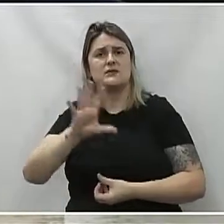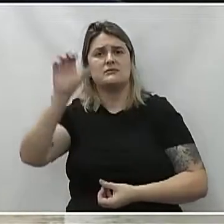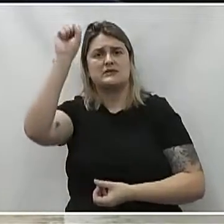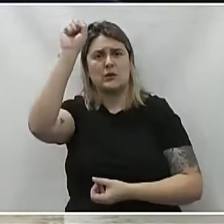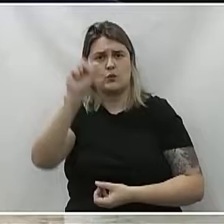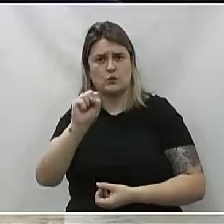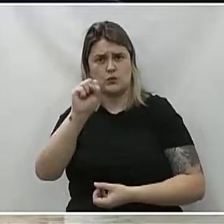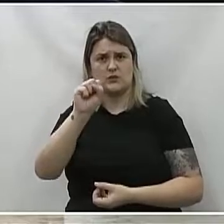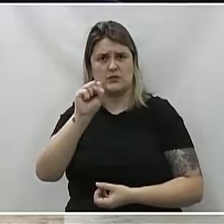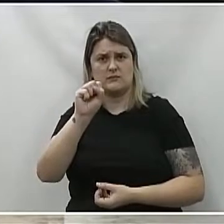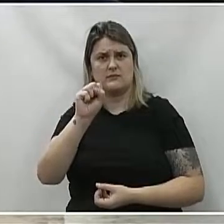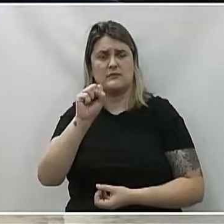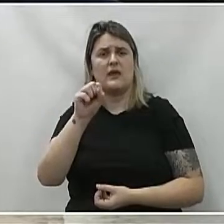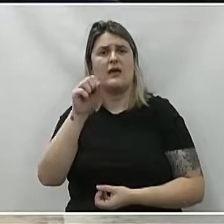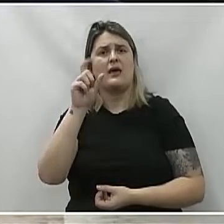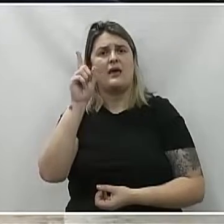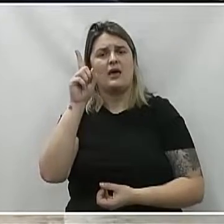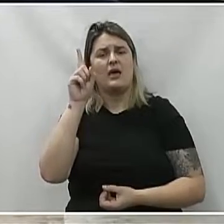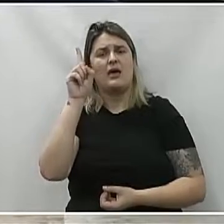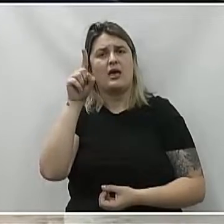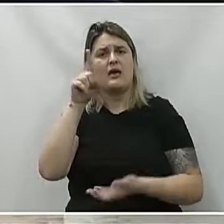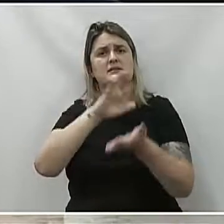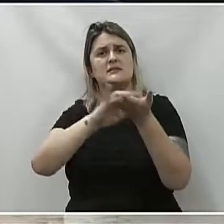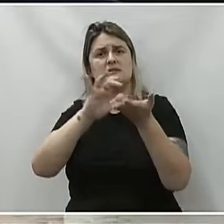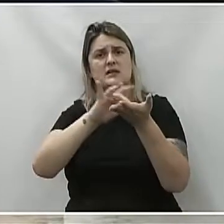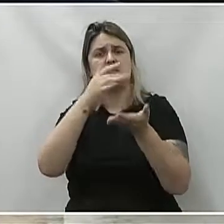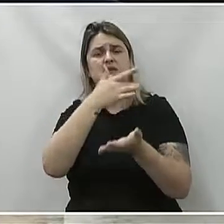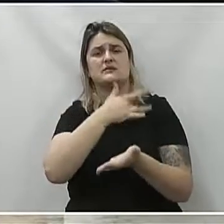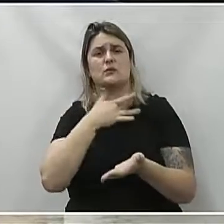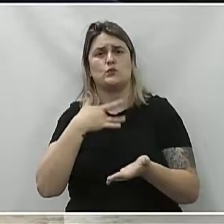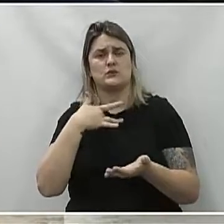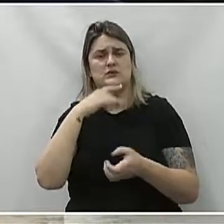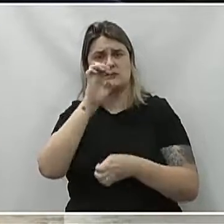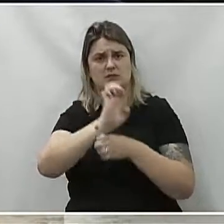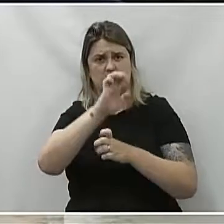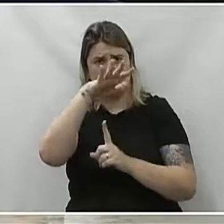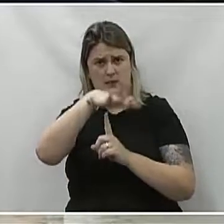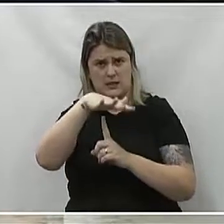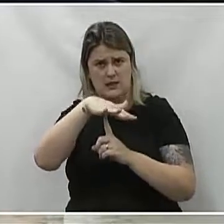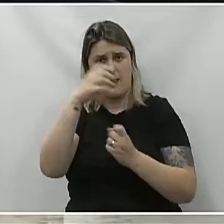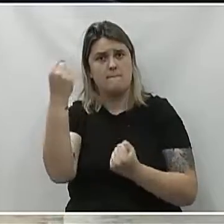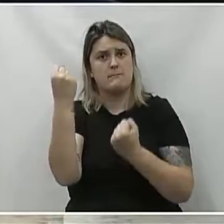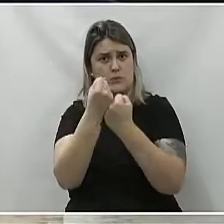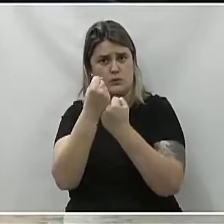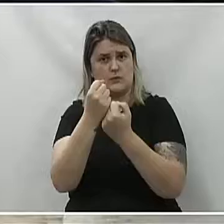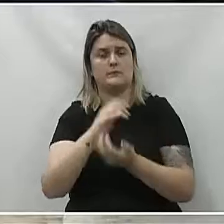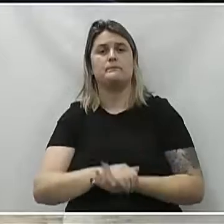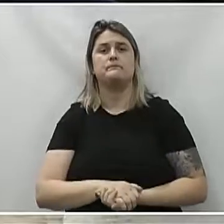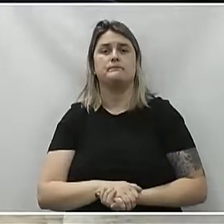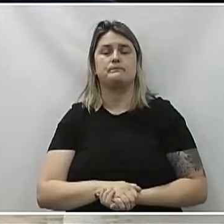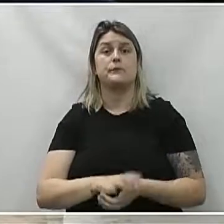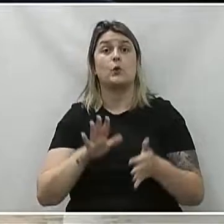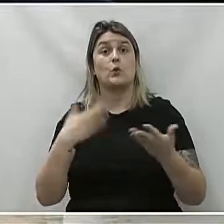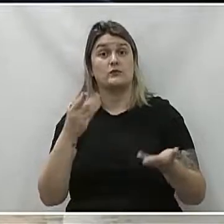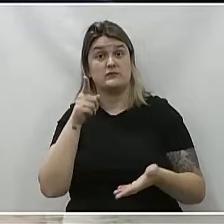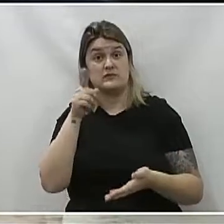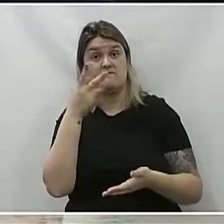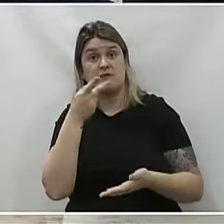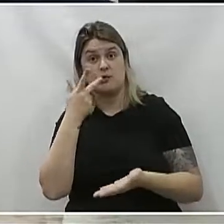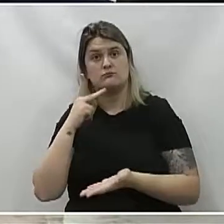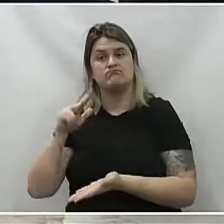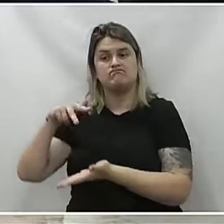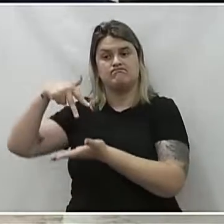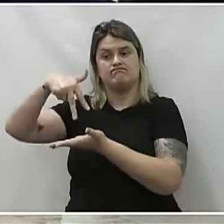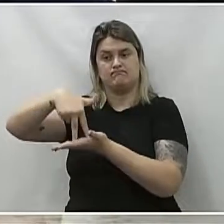que é o braço direito da CESA, que é a Secretaria de Estado da Saúde do Paraná. E, quando você relatou na